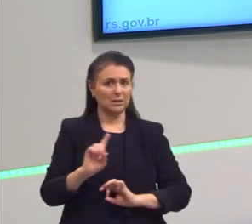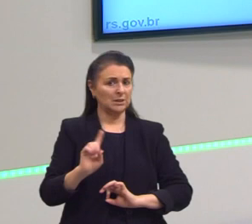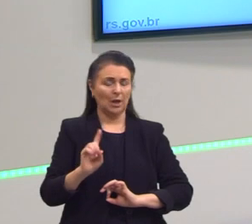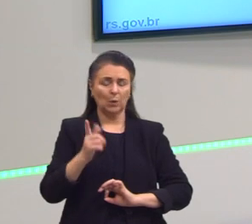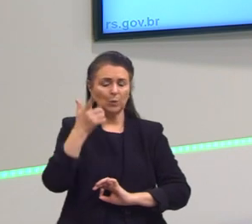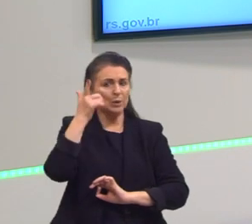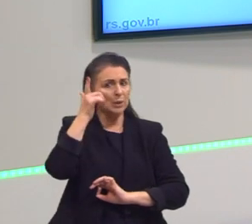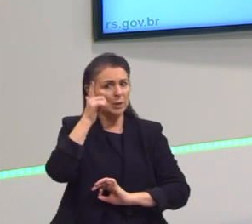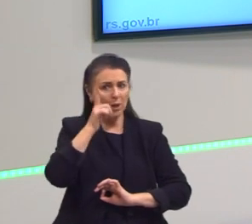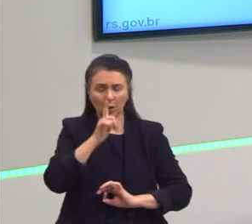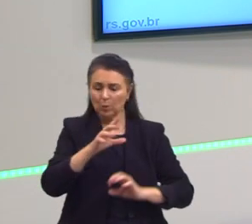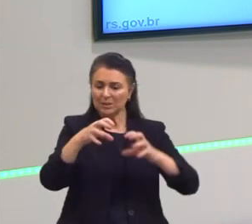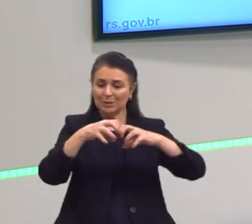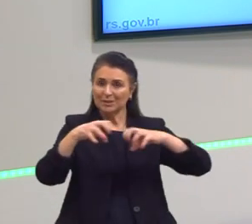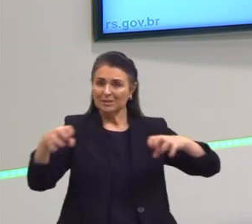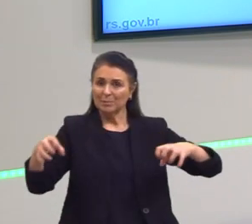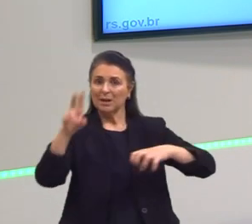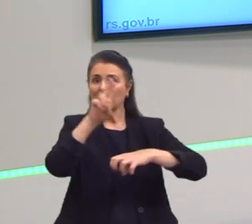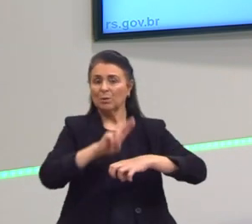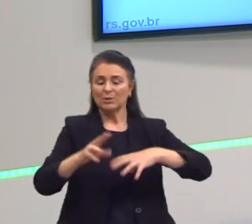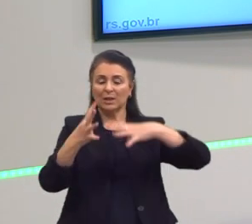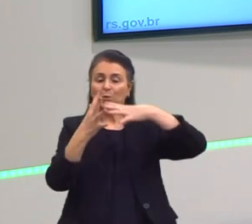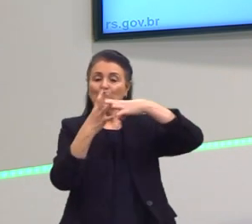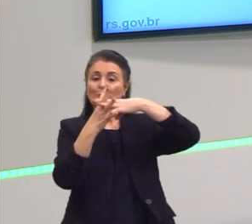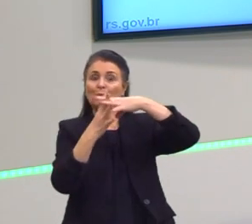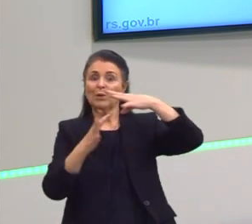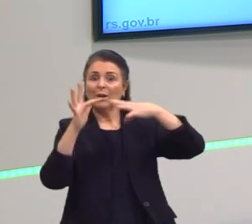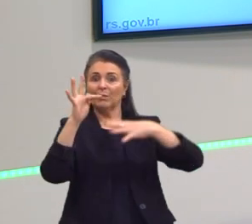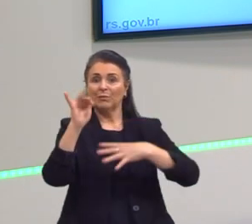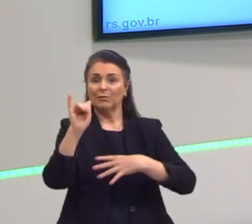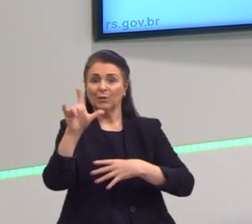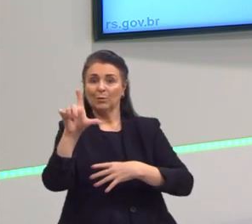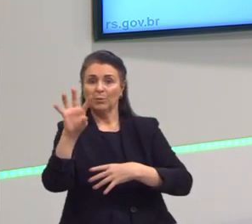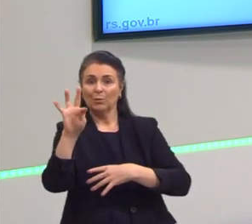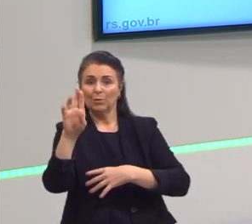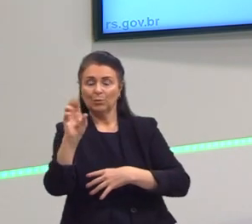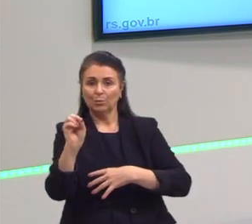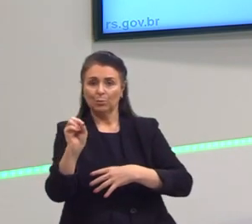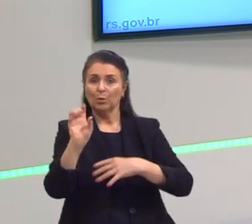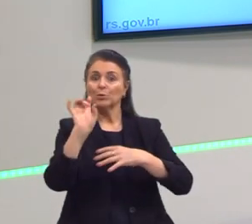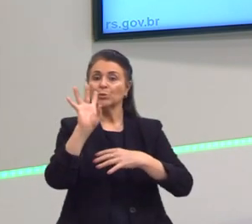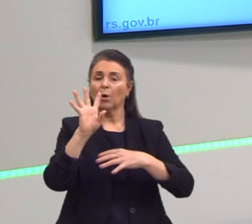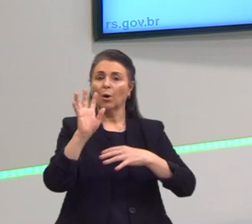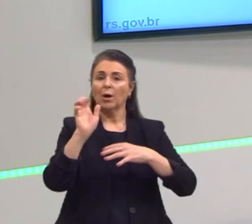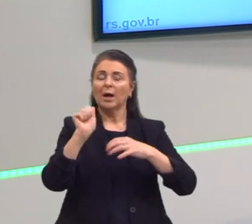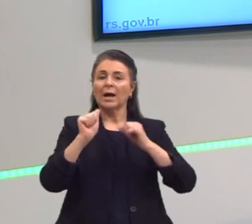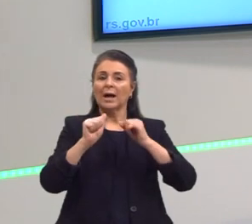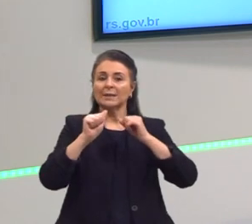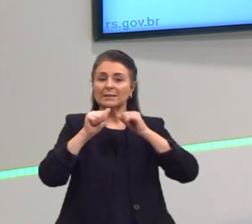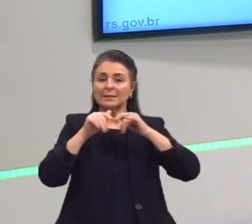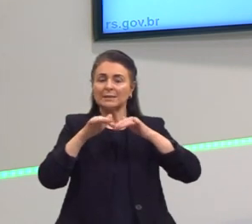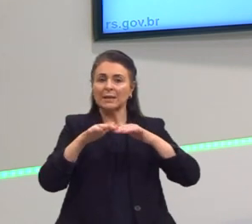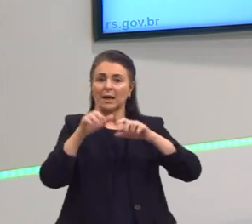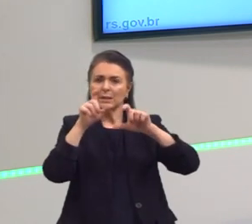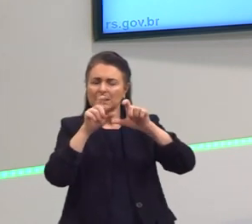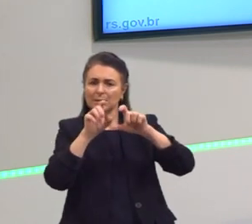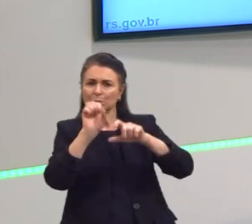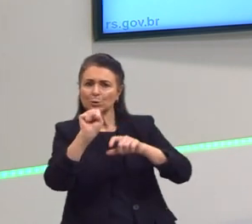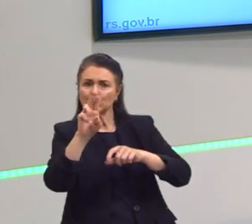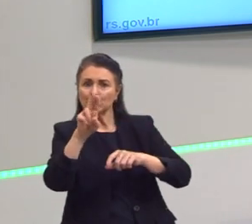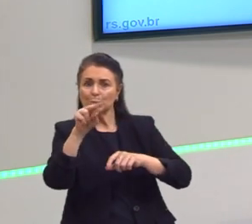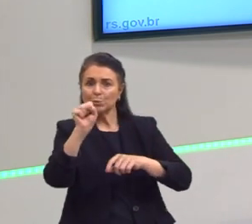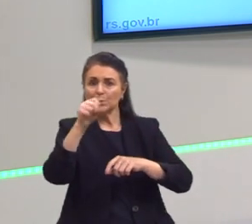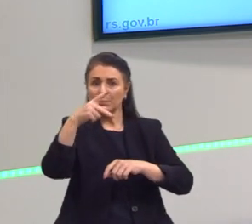consigo separar soluções através de filtragem. Somente as suspensões vão ser separadas com